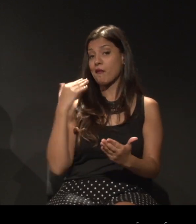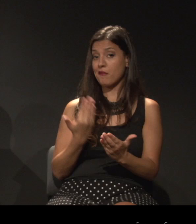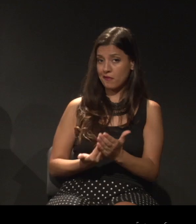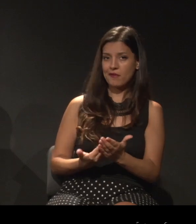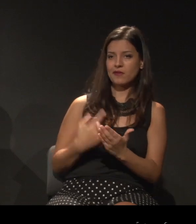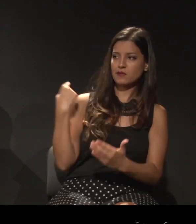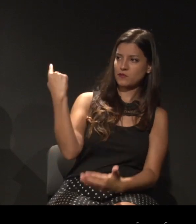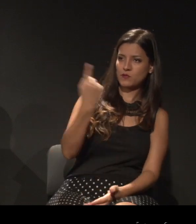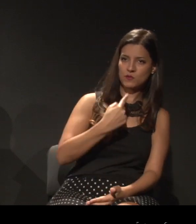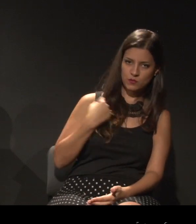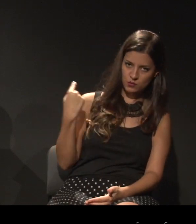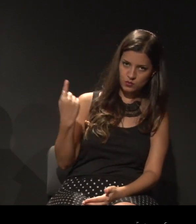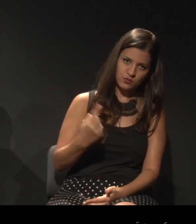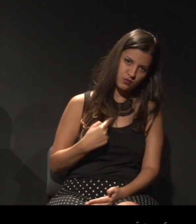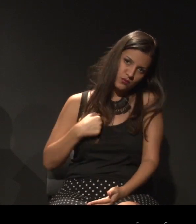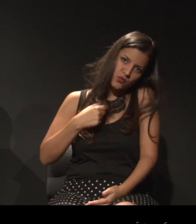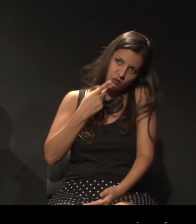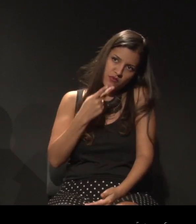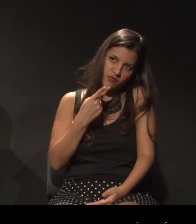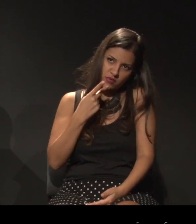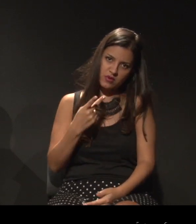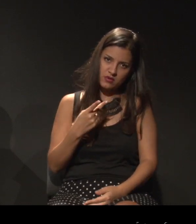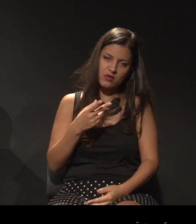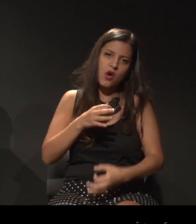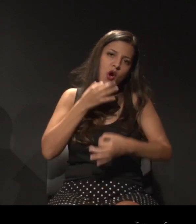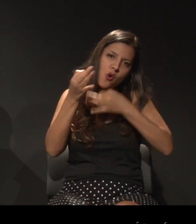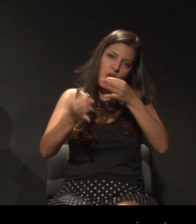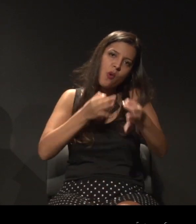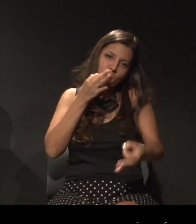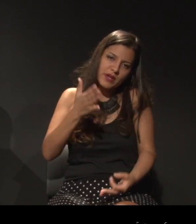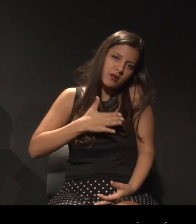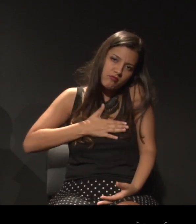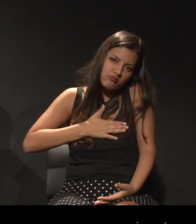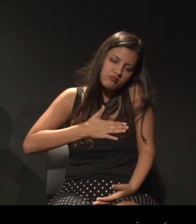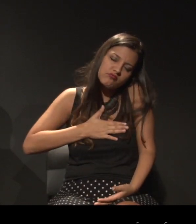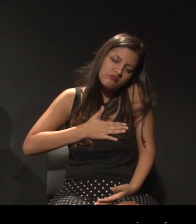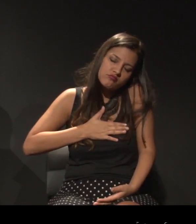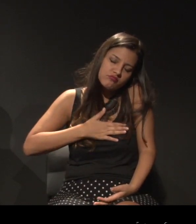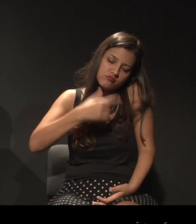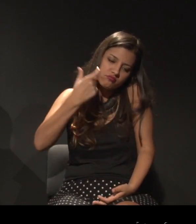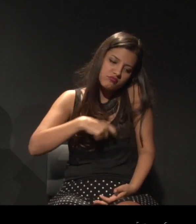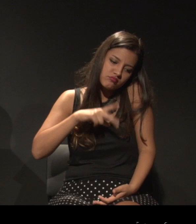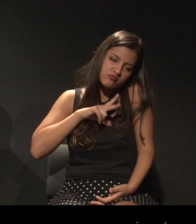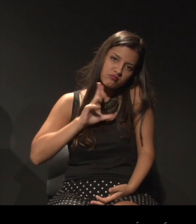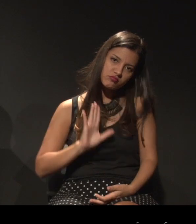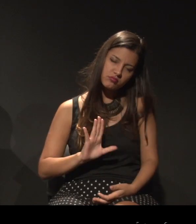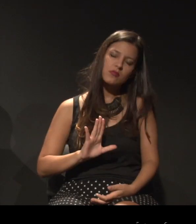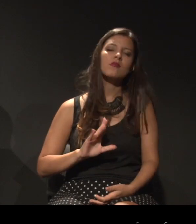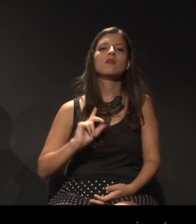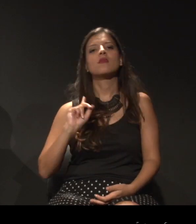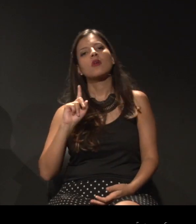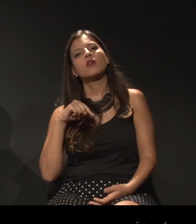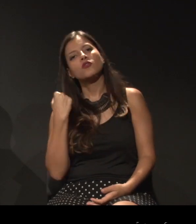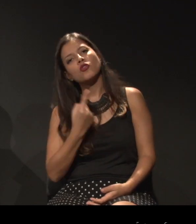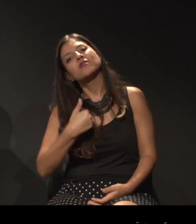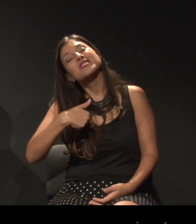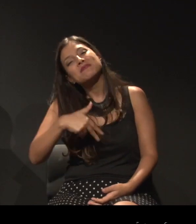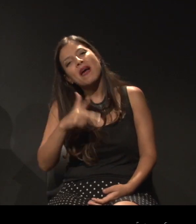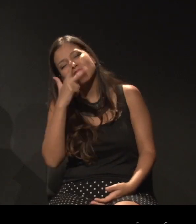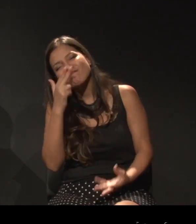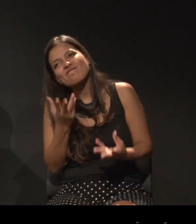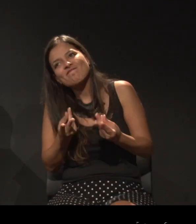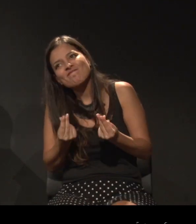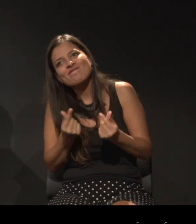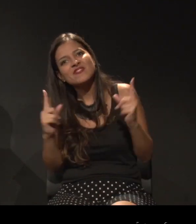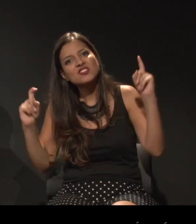E aí eu estou falando com opinião bem pessoal mesmo. Para a gente é um pouco mais delicado, porque